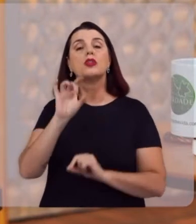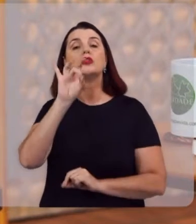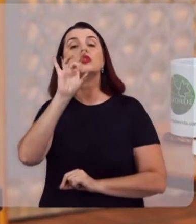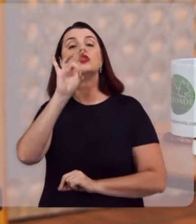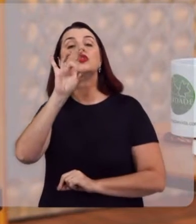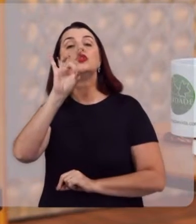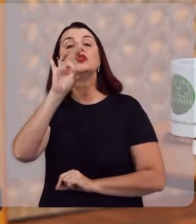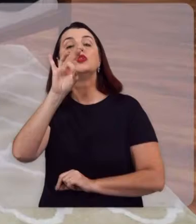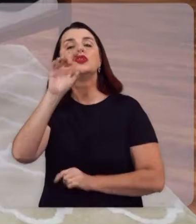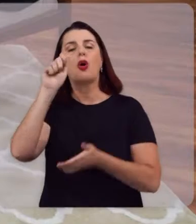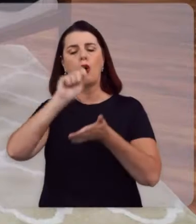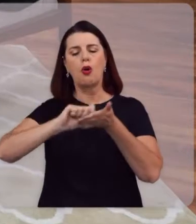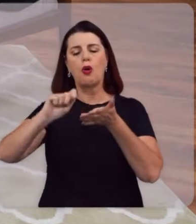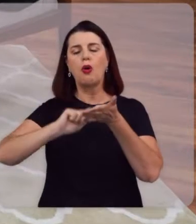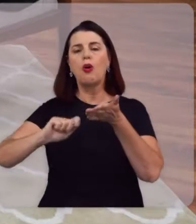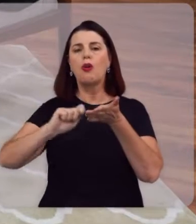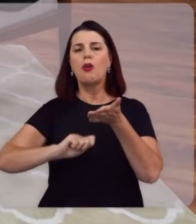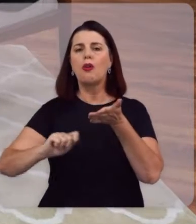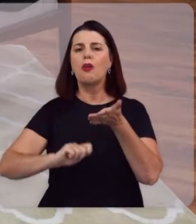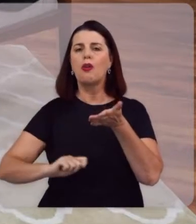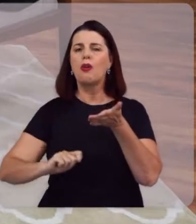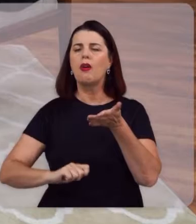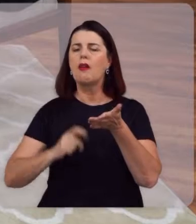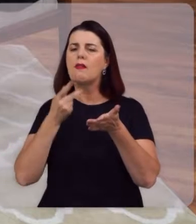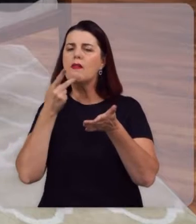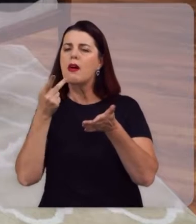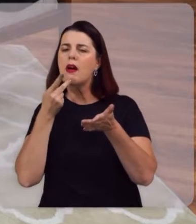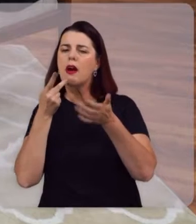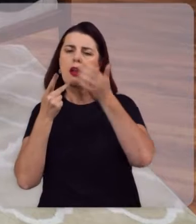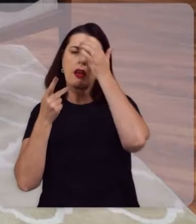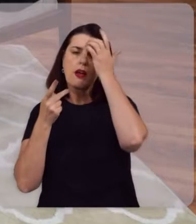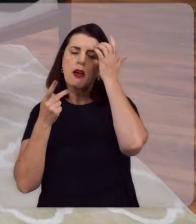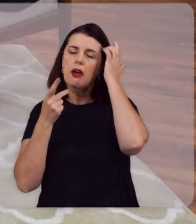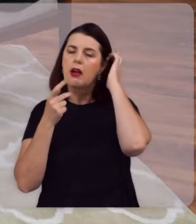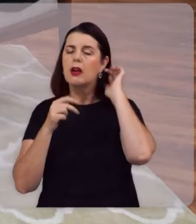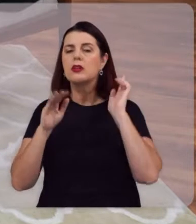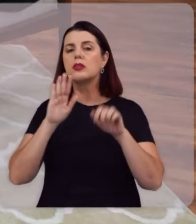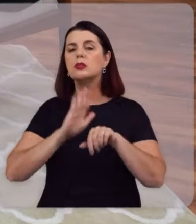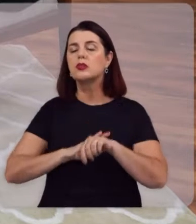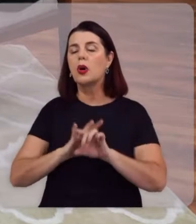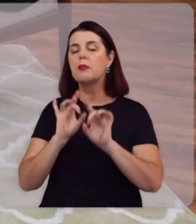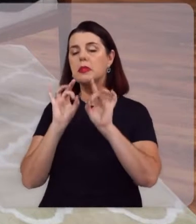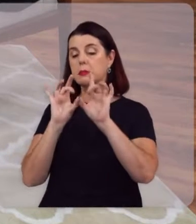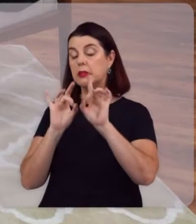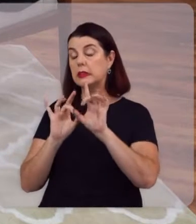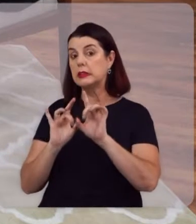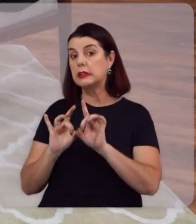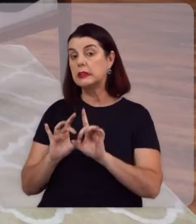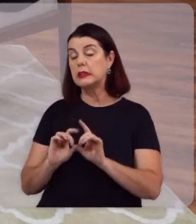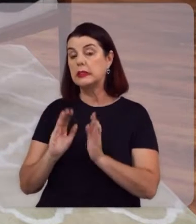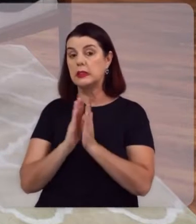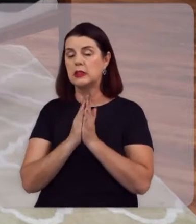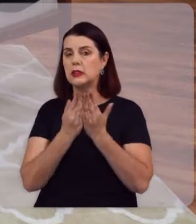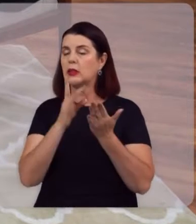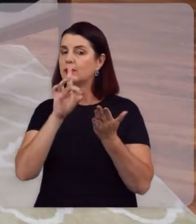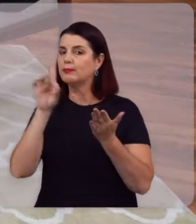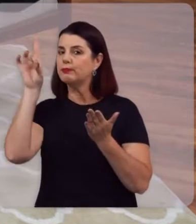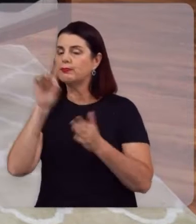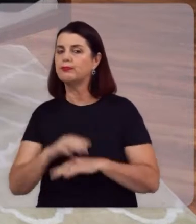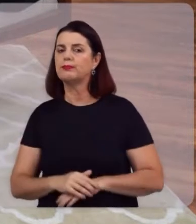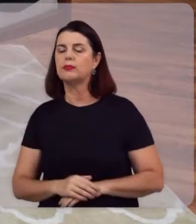scriptura, se dirigindo a essa eficácia da Bíblia